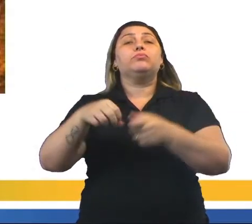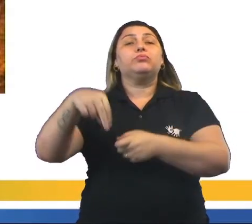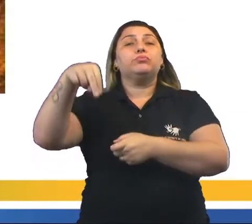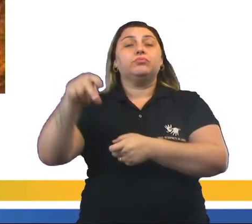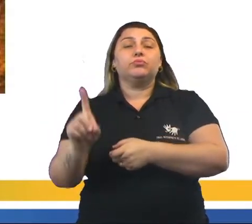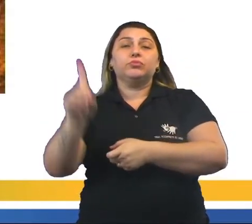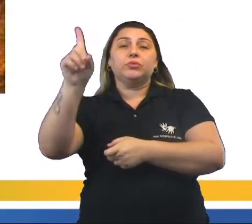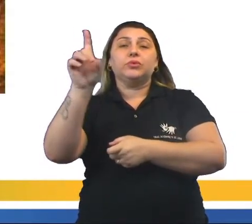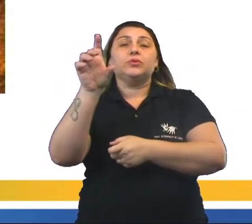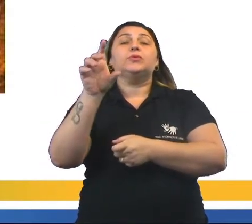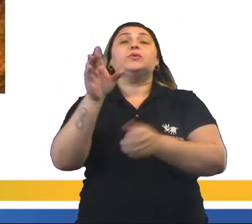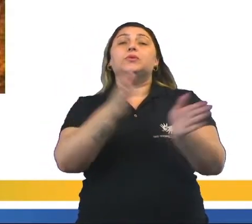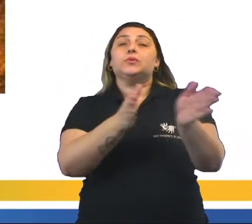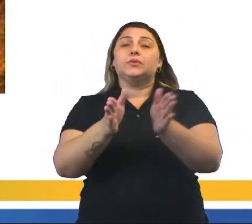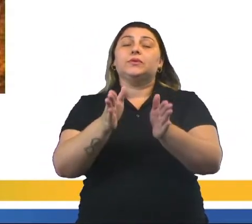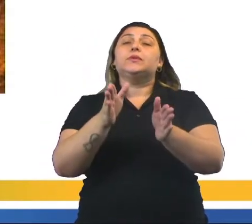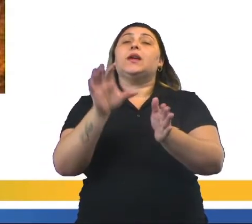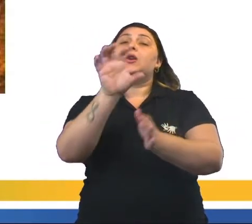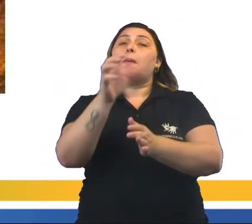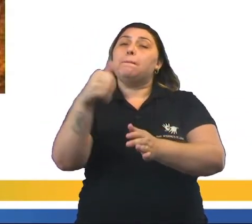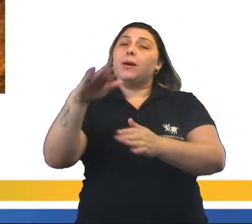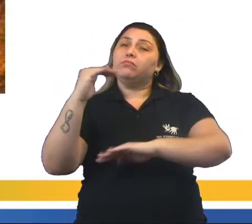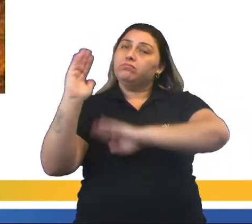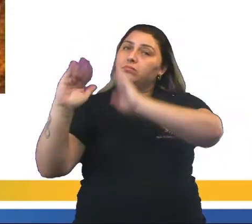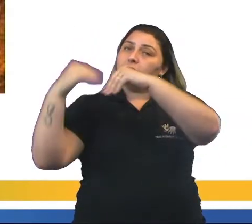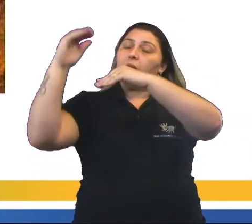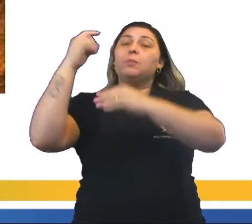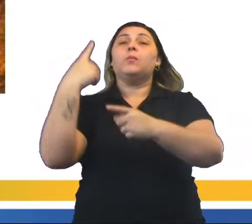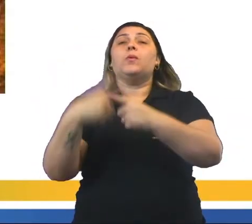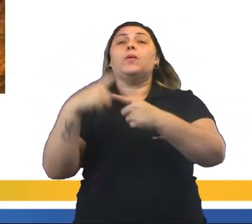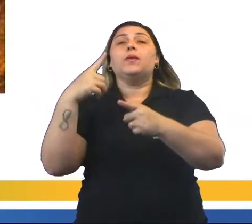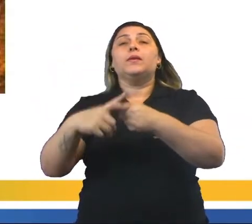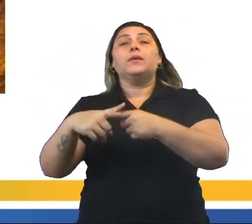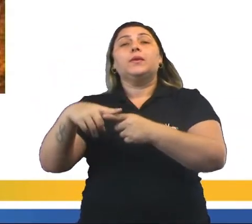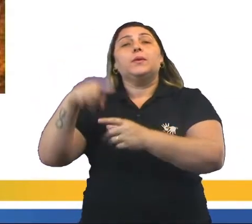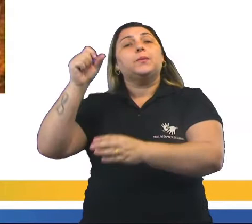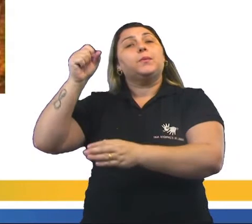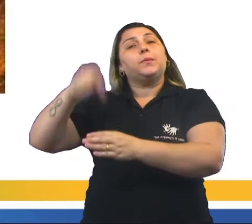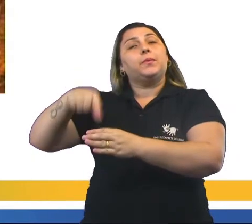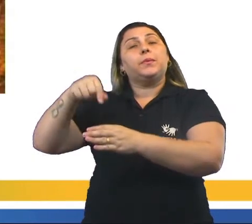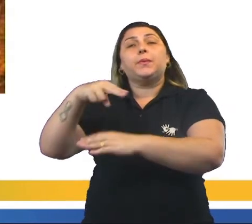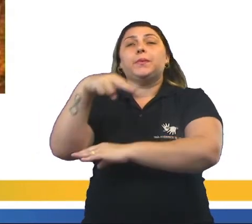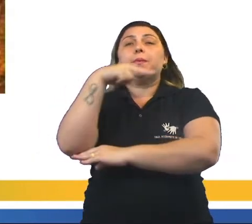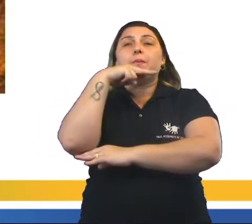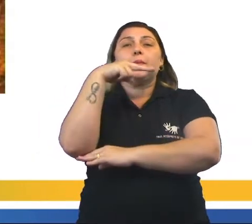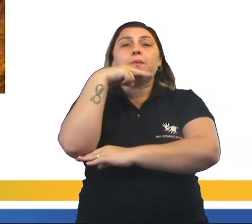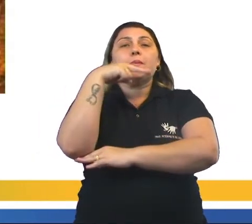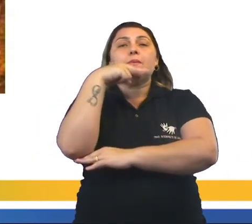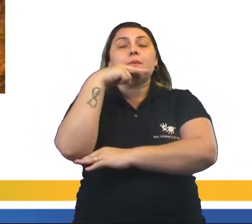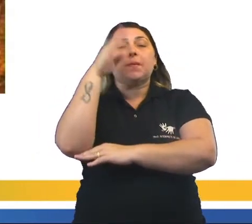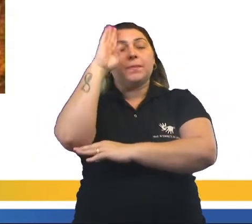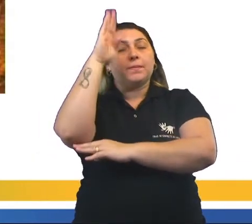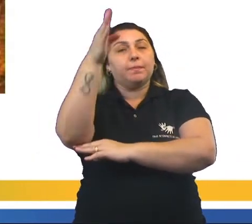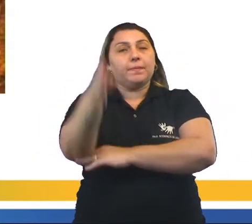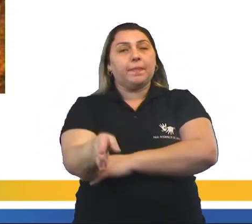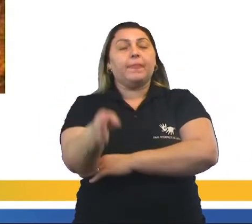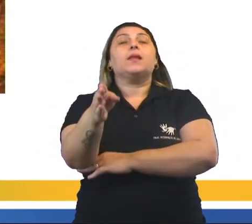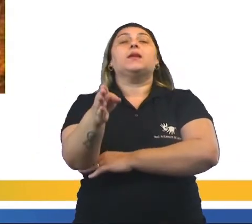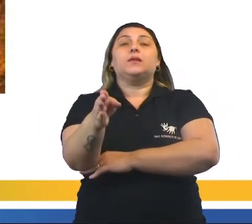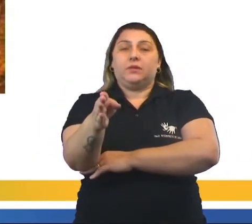essa região era mais desenvolvida devido à plantação de cana-de-açúcar, principal